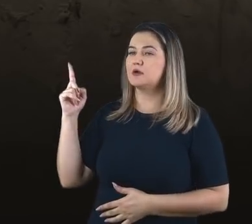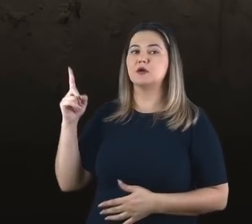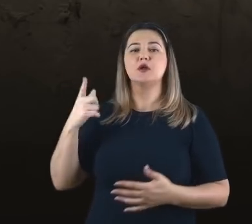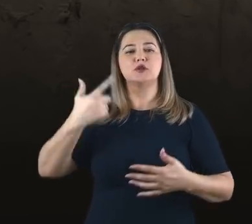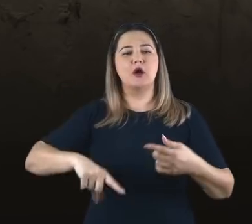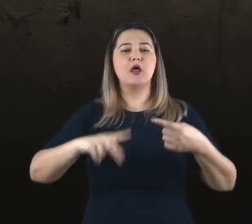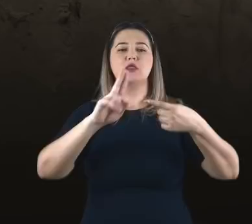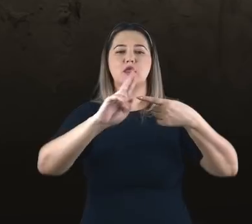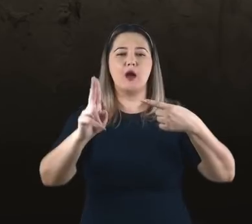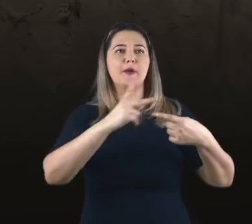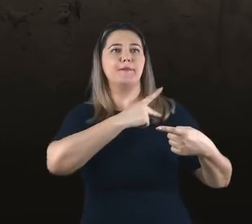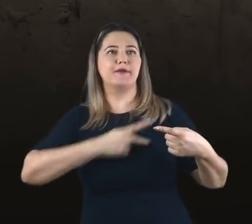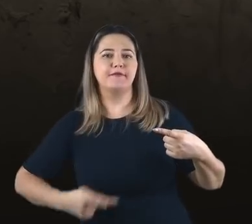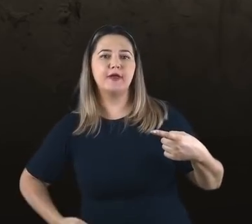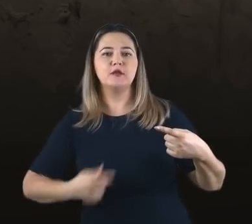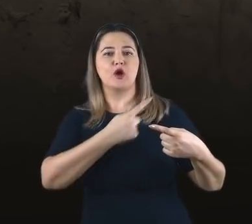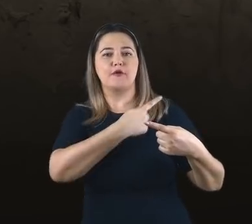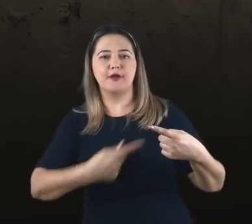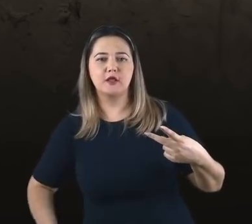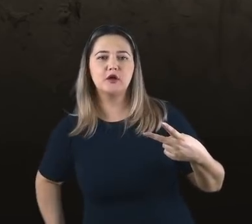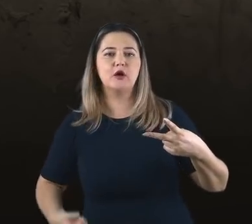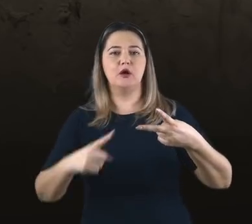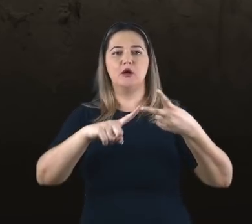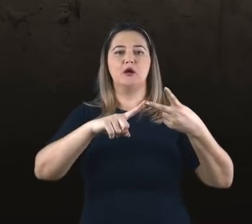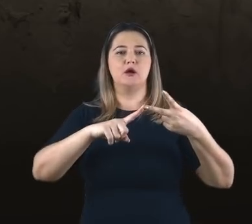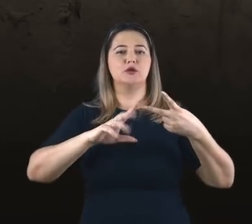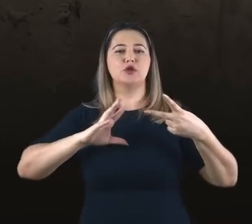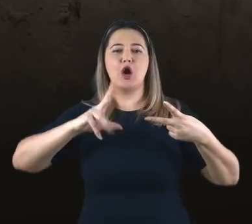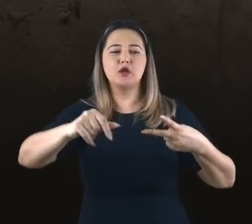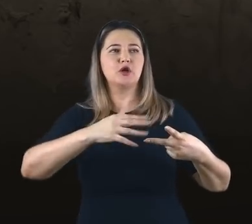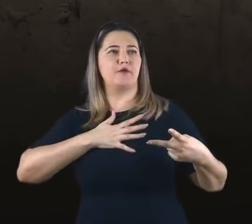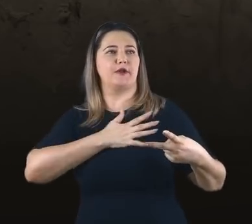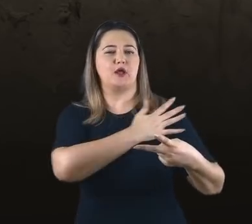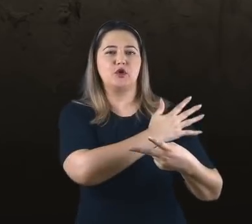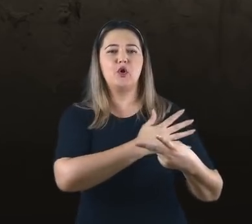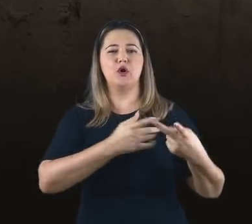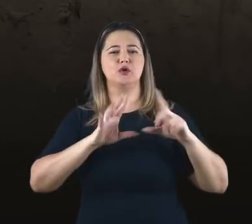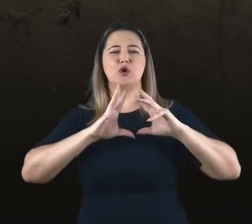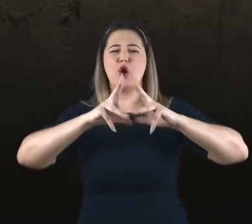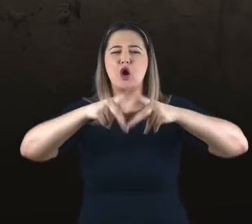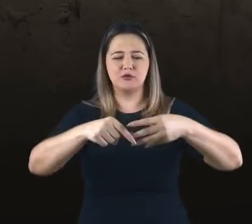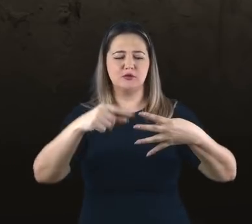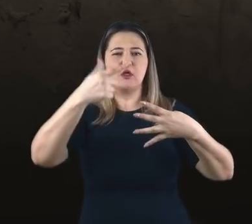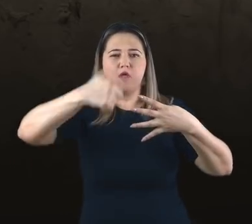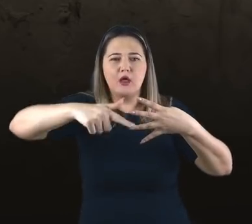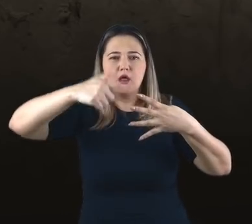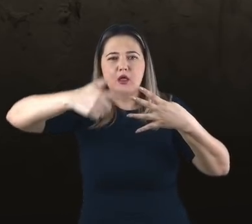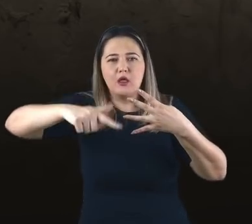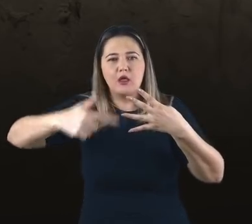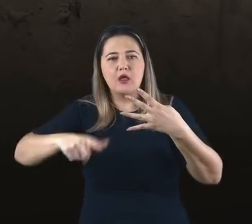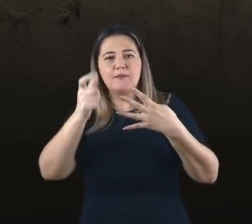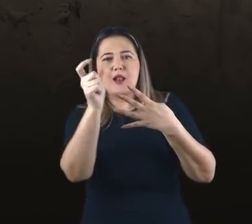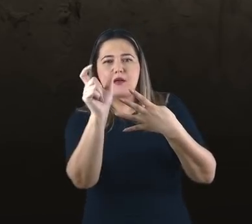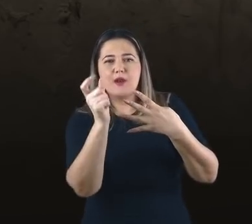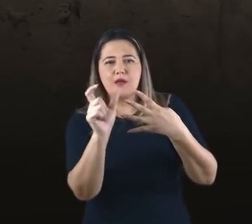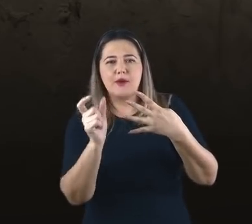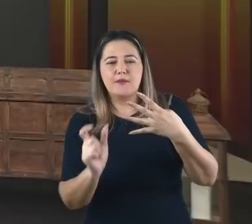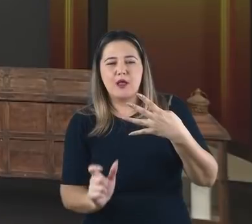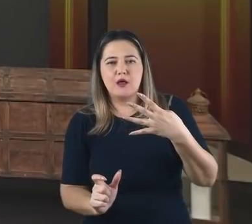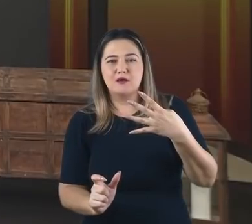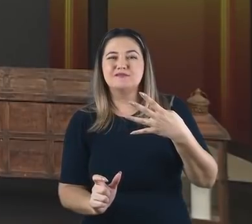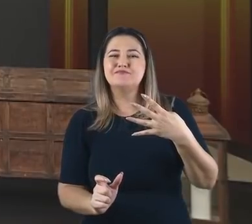governadores, os conselheiros, os tesoureiros, os juízes, os magistrados e todos os oficiais das províncias para a dedicação da estátua.